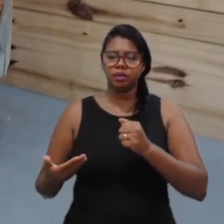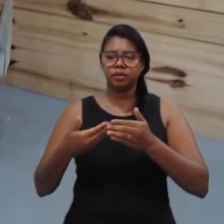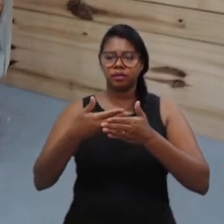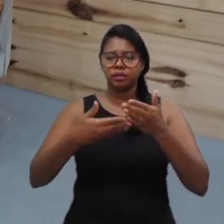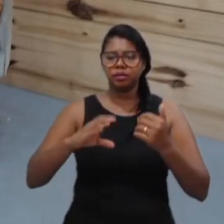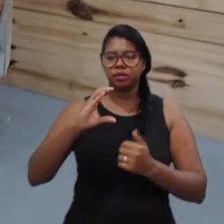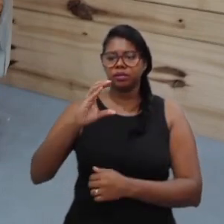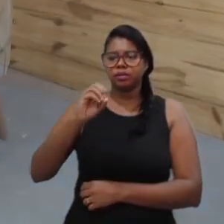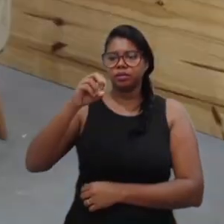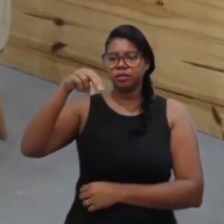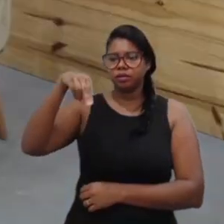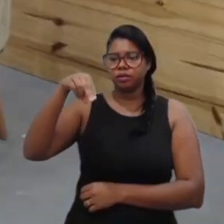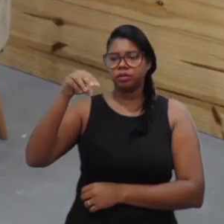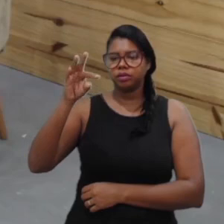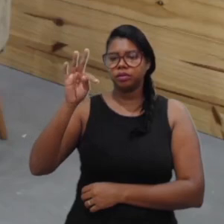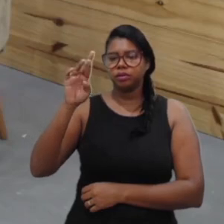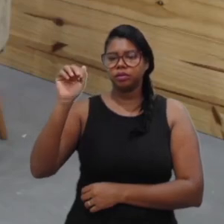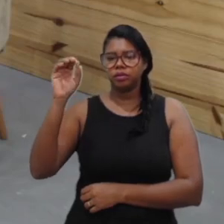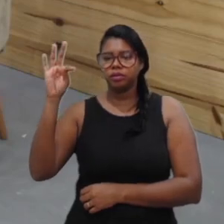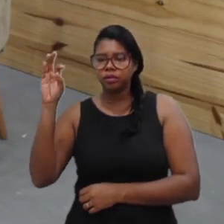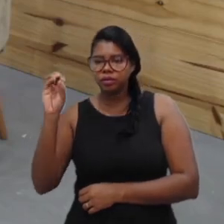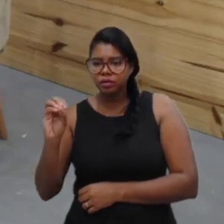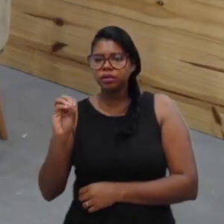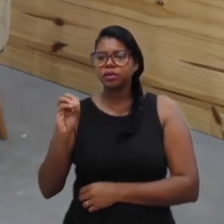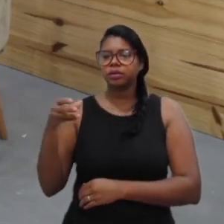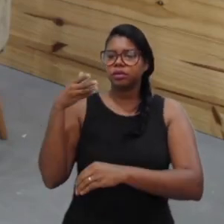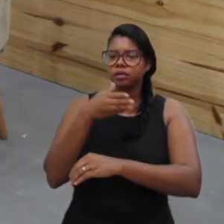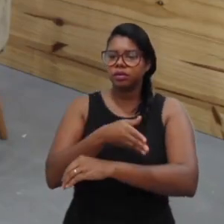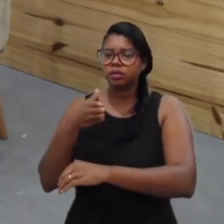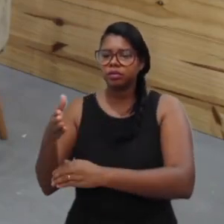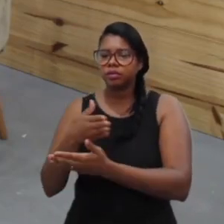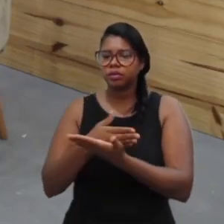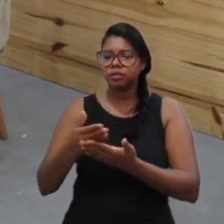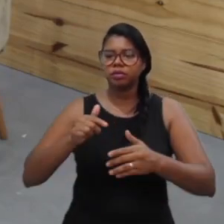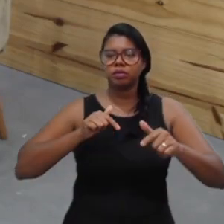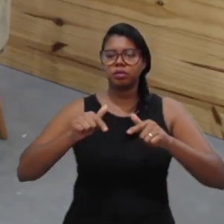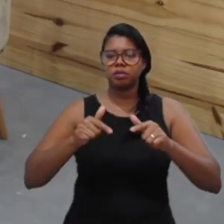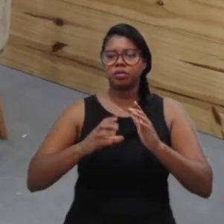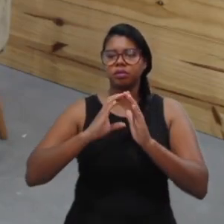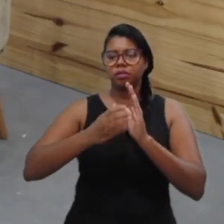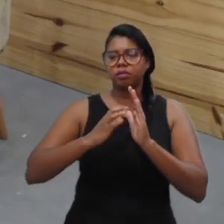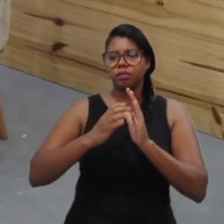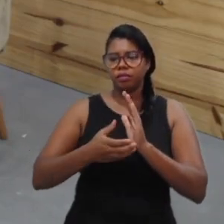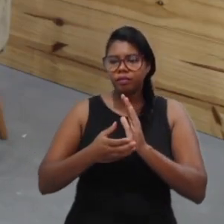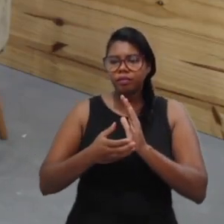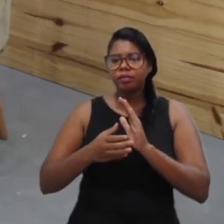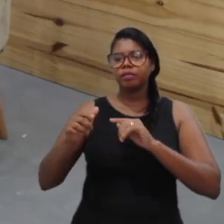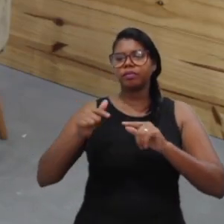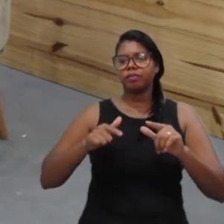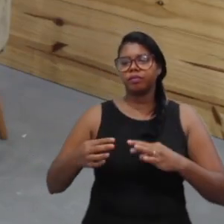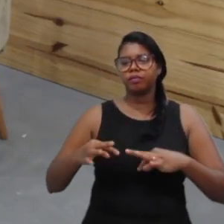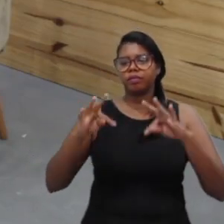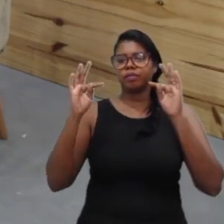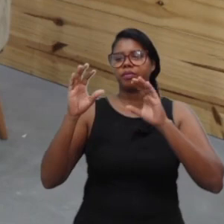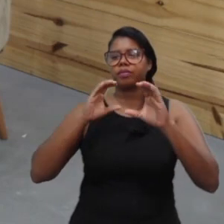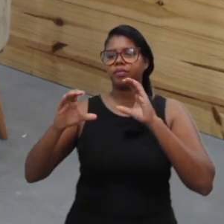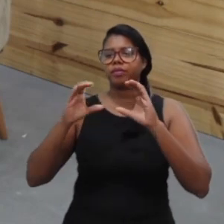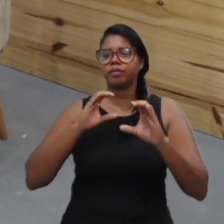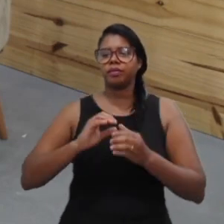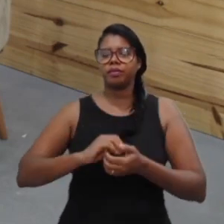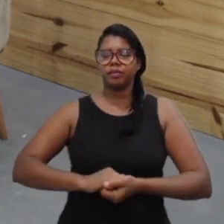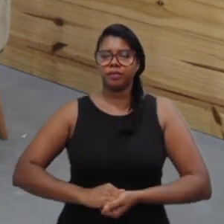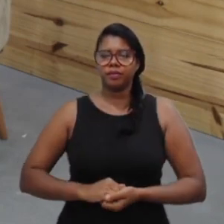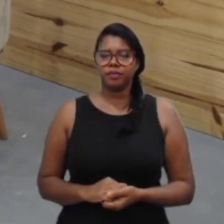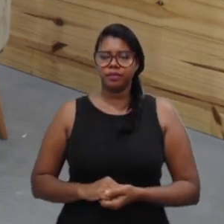de terceirização e se estabelece essa comunicação com